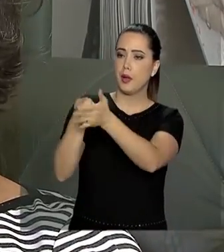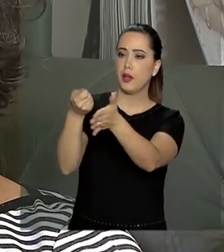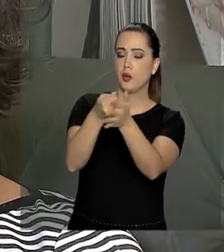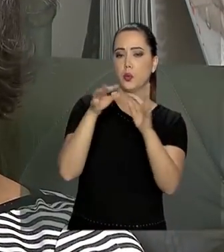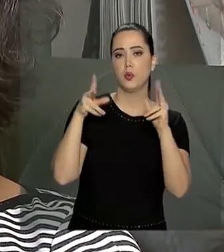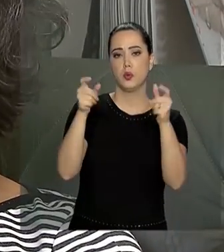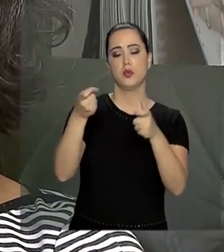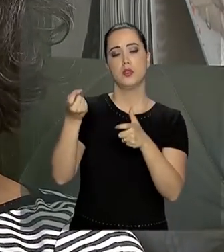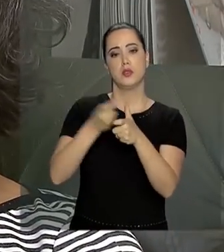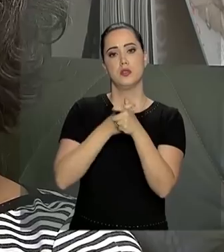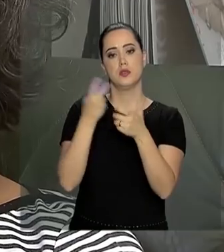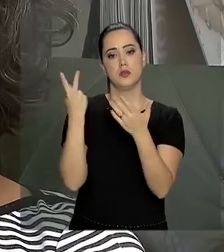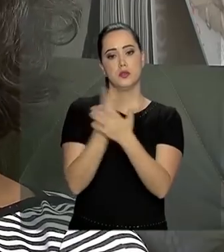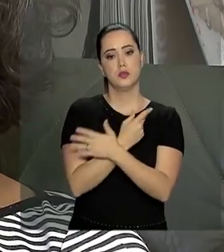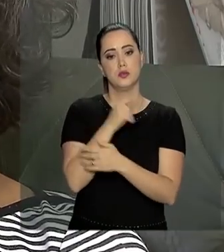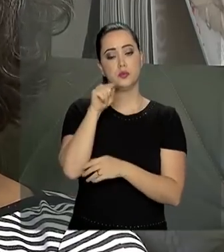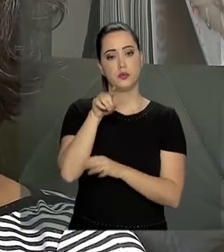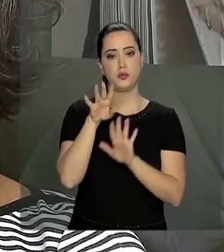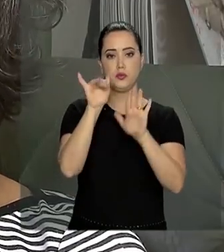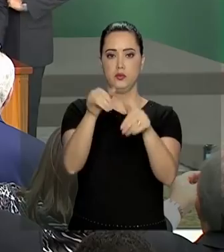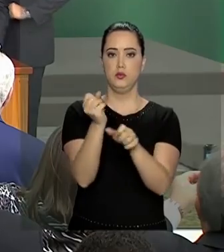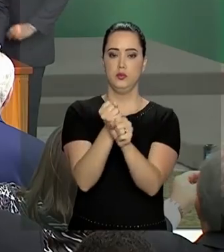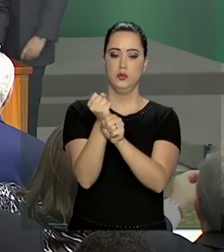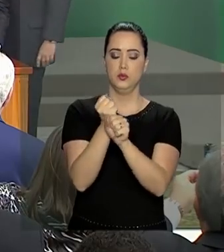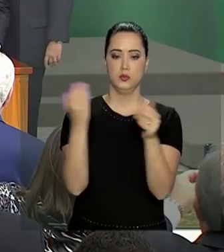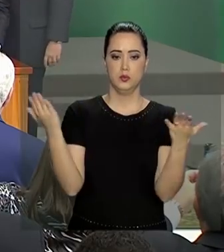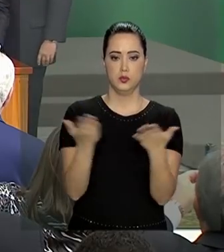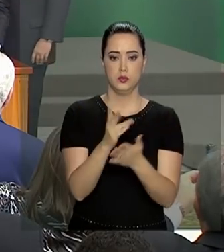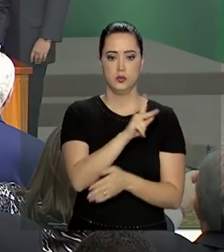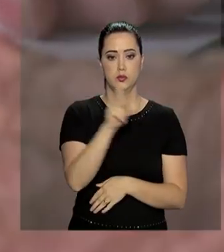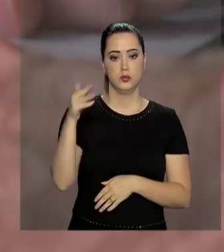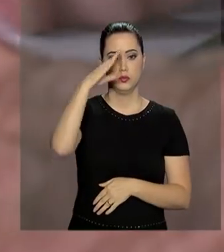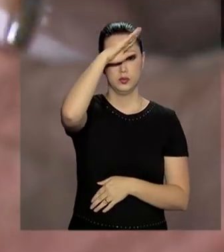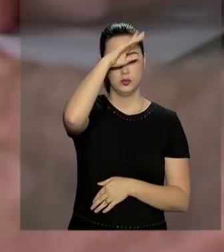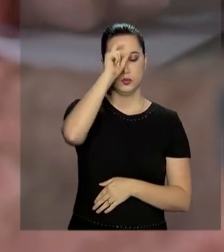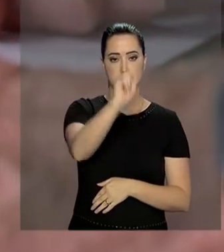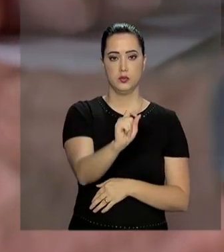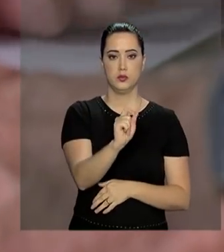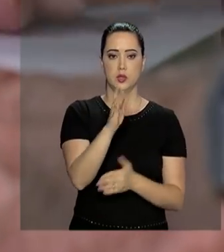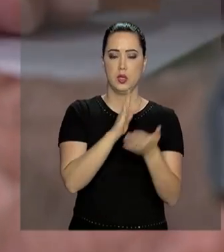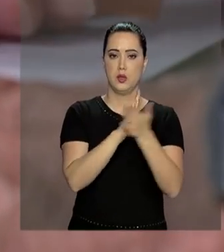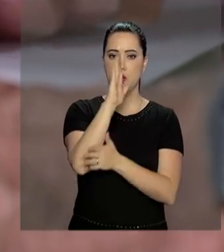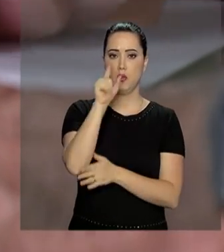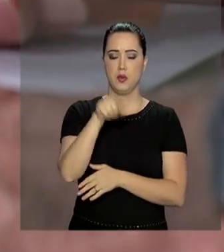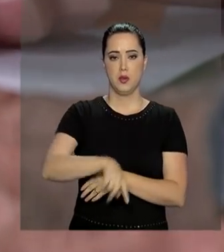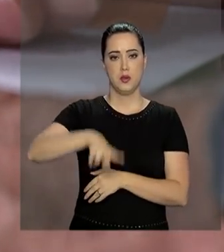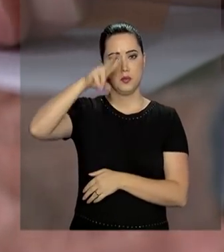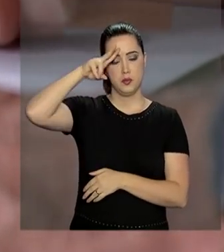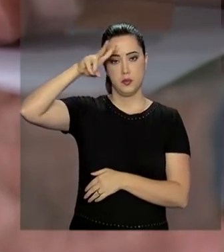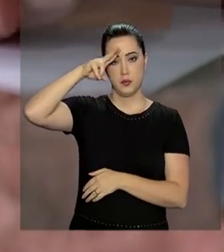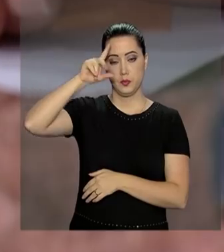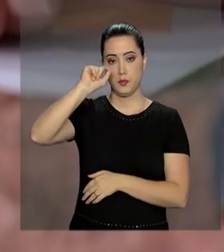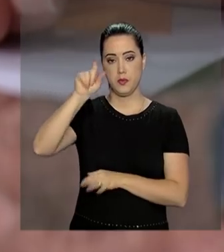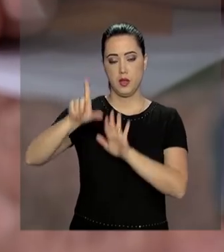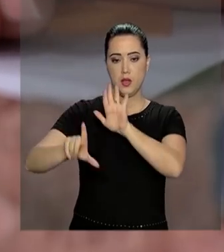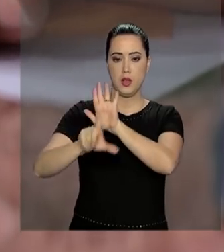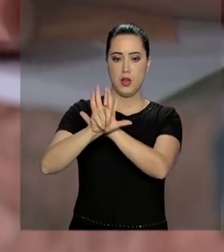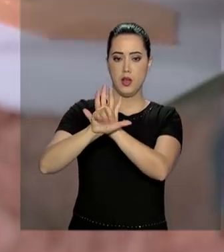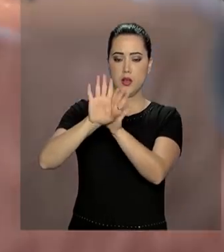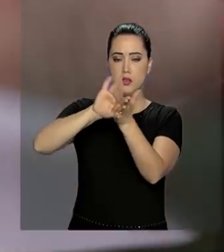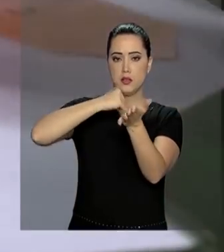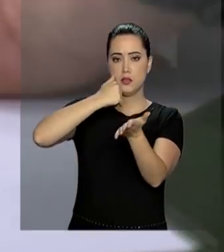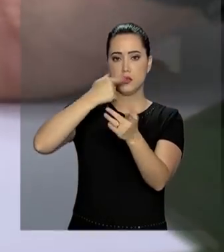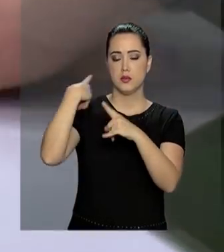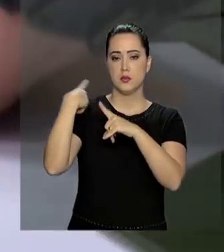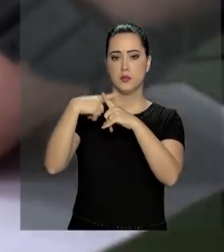todas as dívidas, que aconteceu no começo do ano agora. O presidente Jair Bolsonaro sancionou nesta segunda-feira a lei do cadastro